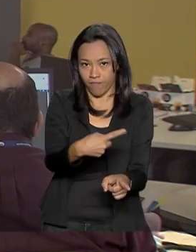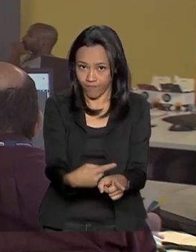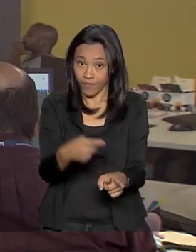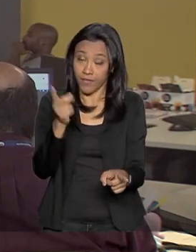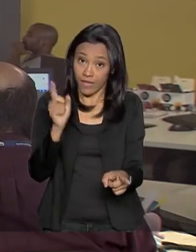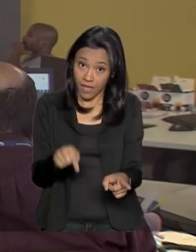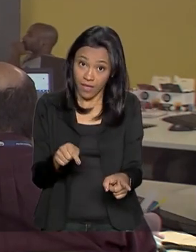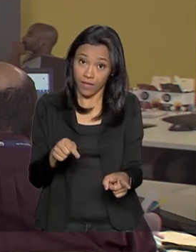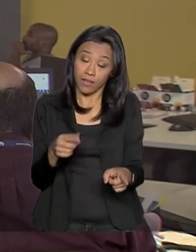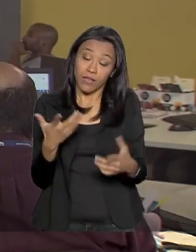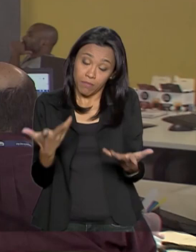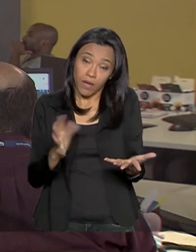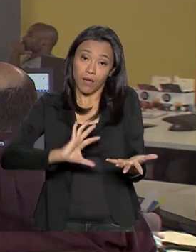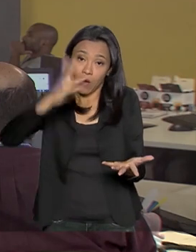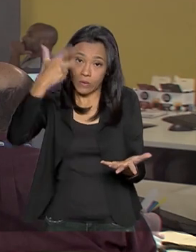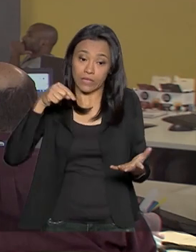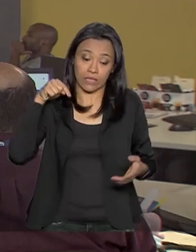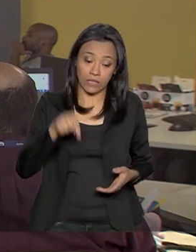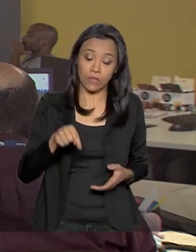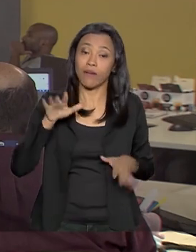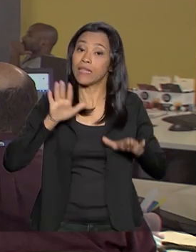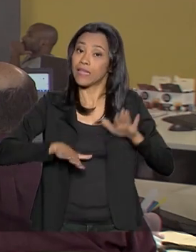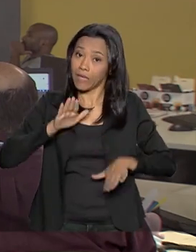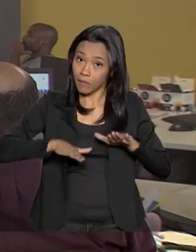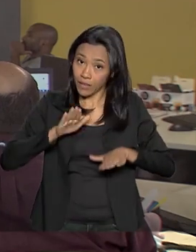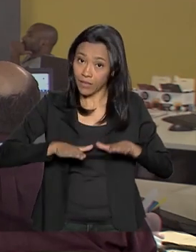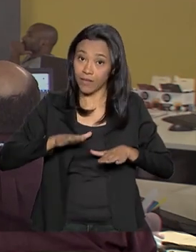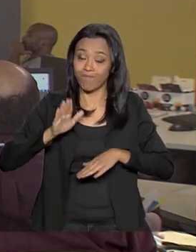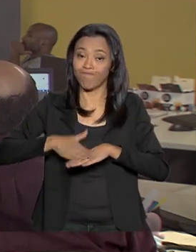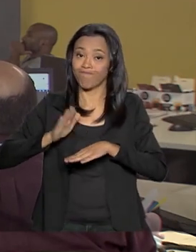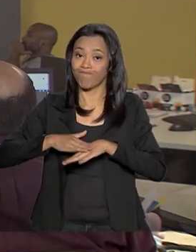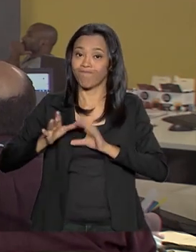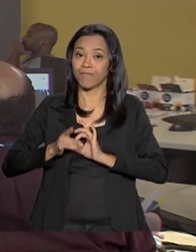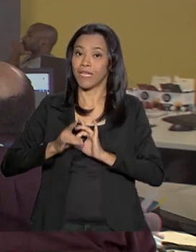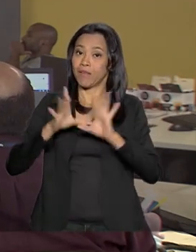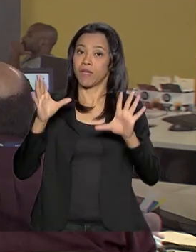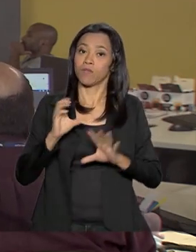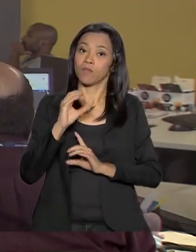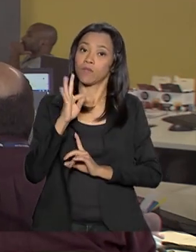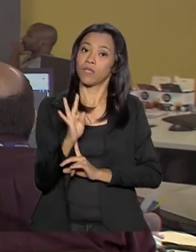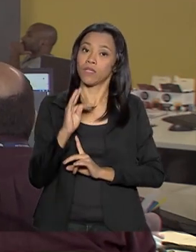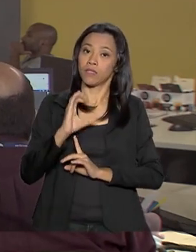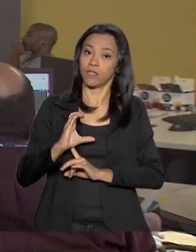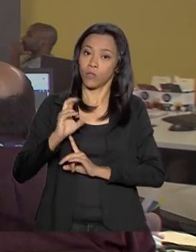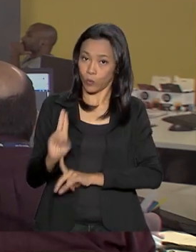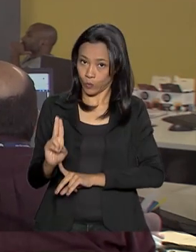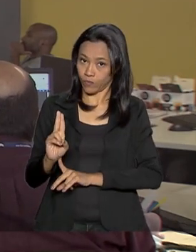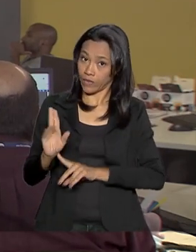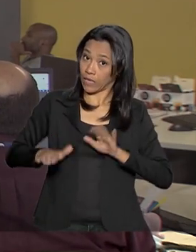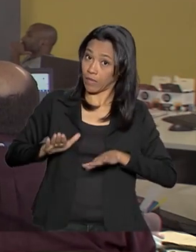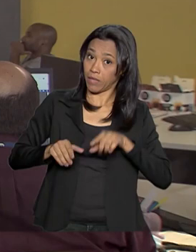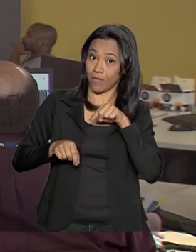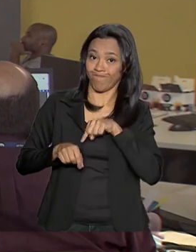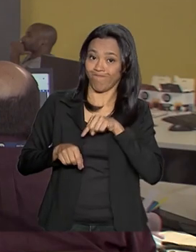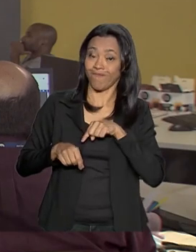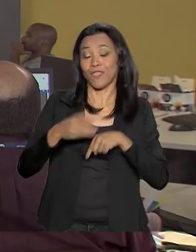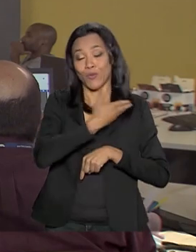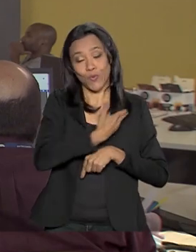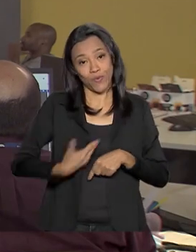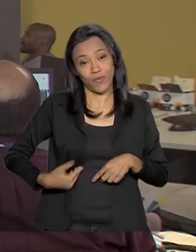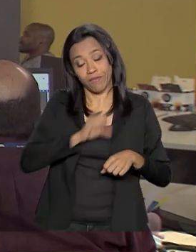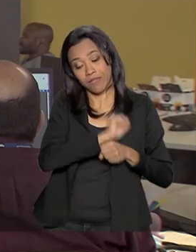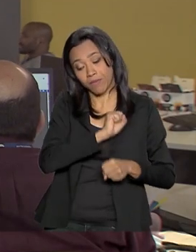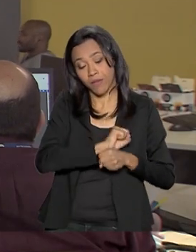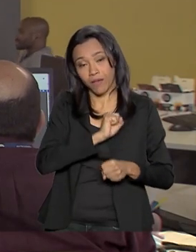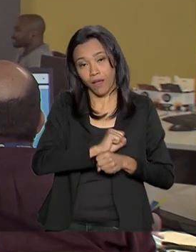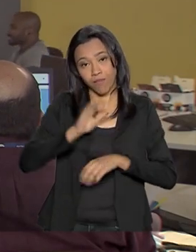realizado. E para acontecer, depende do aval do TCU. O ministro Bento Albuquerque afirmou que o governo agora vai aguardar